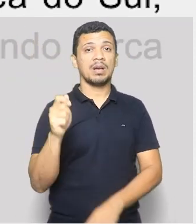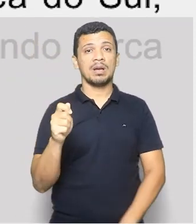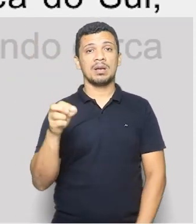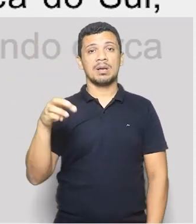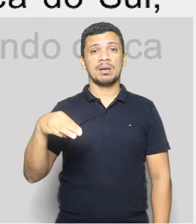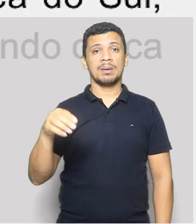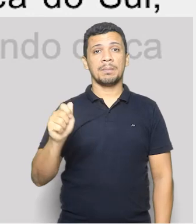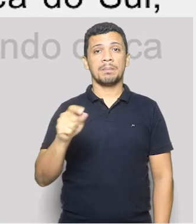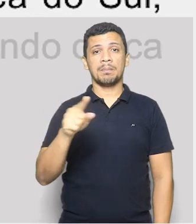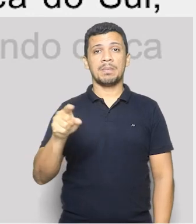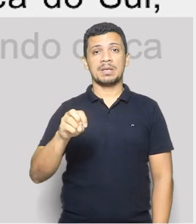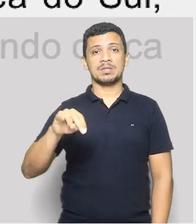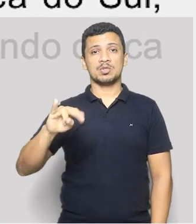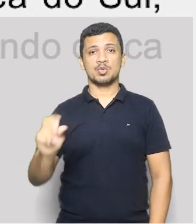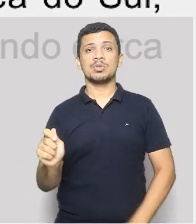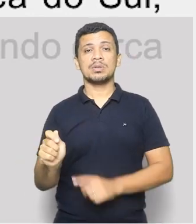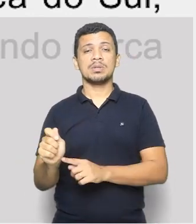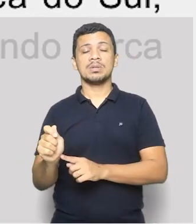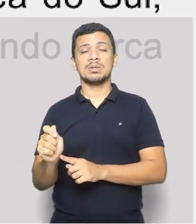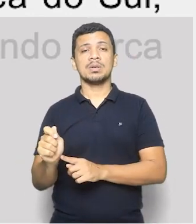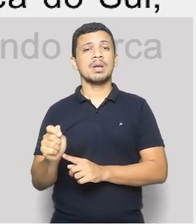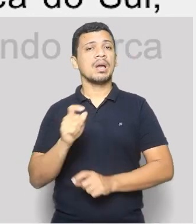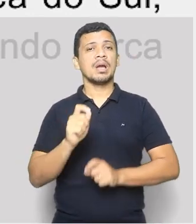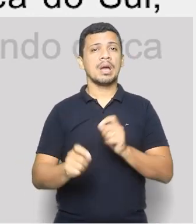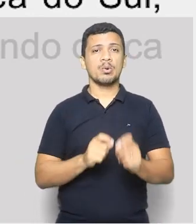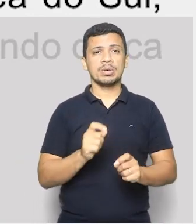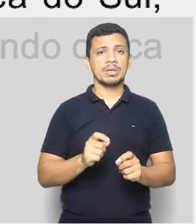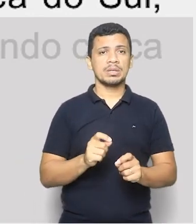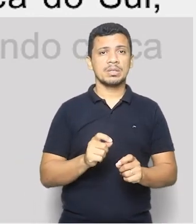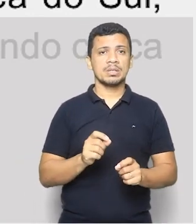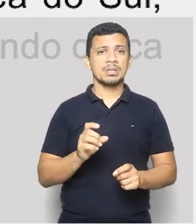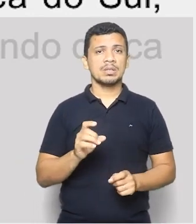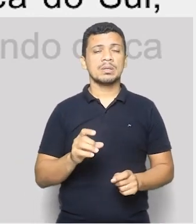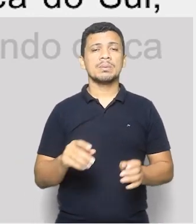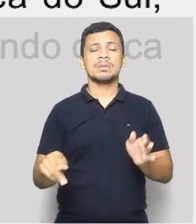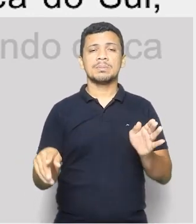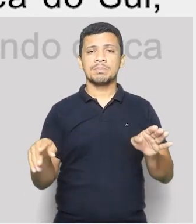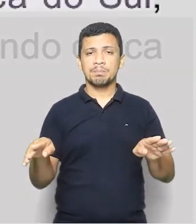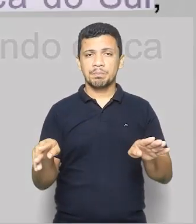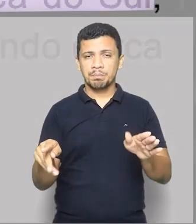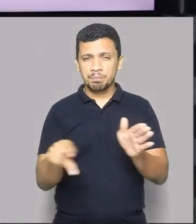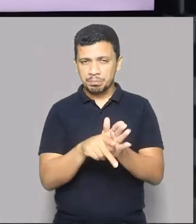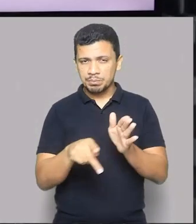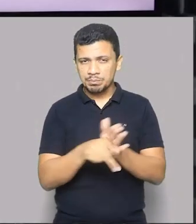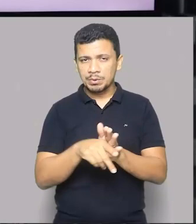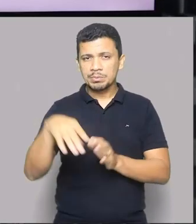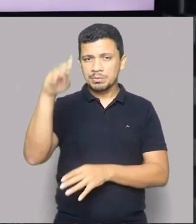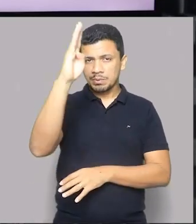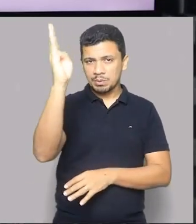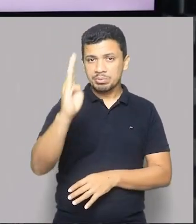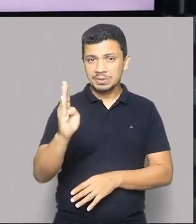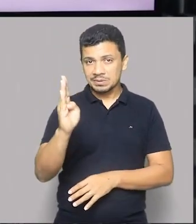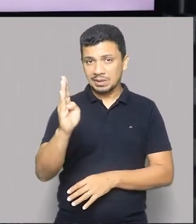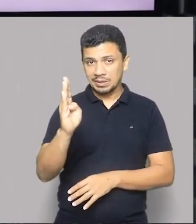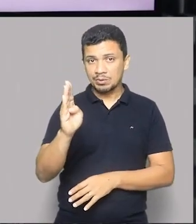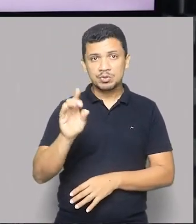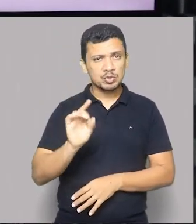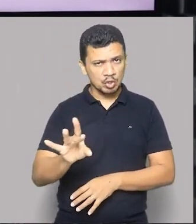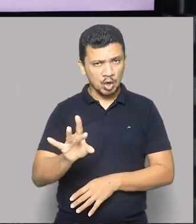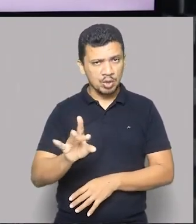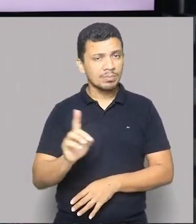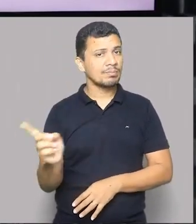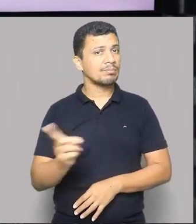esse bioma, ele não abrange apenas o território brasileiro. Então, fique bem atentos, viu?